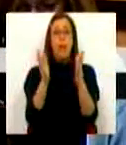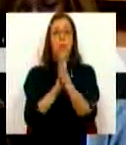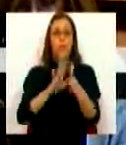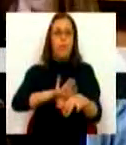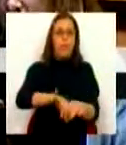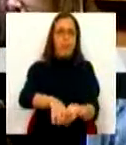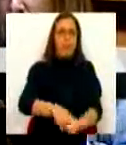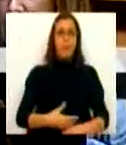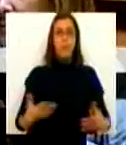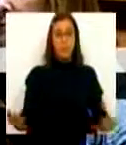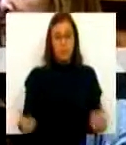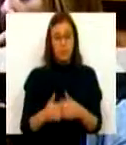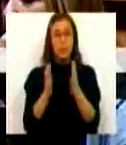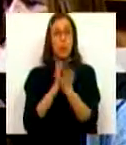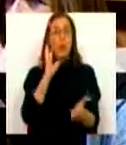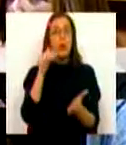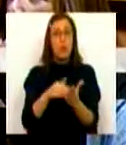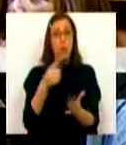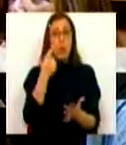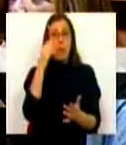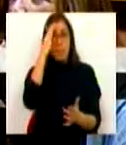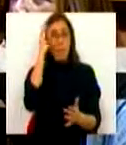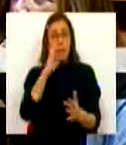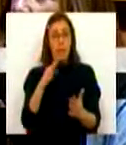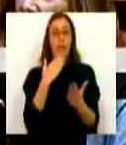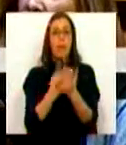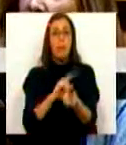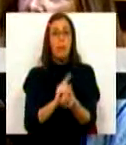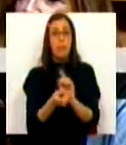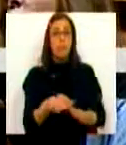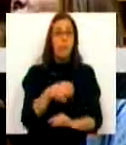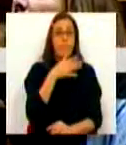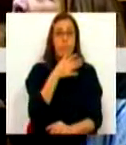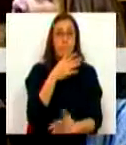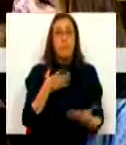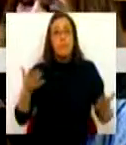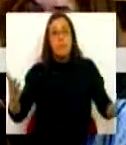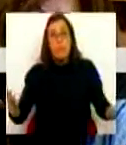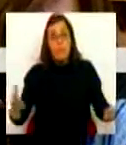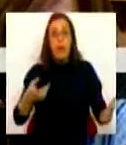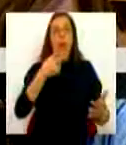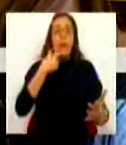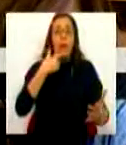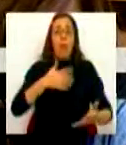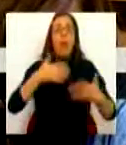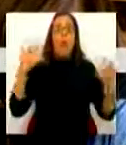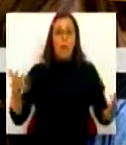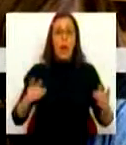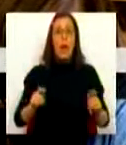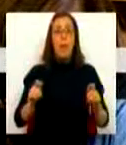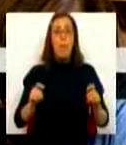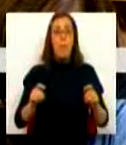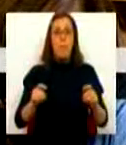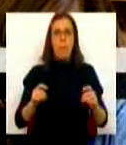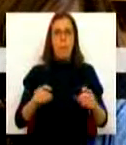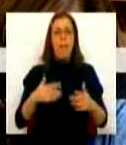uma catástrofe. E todos os resultados conhecidos contrariam tais desejos e, afinal, quando dizia que a produção ainda